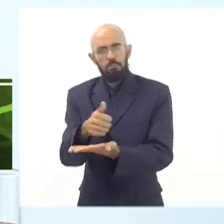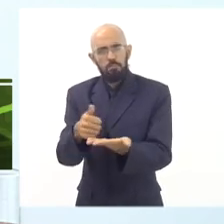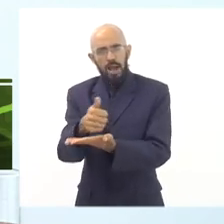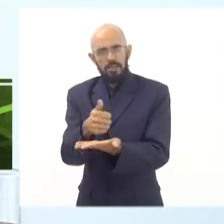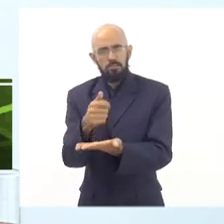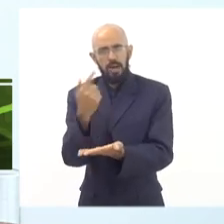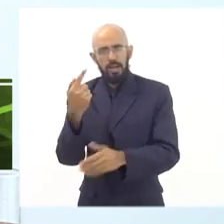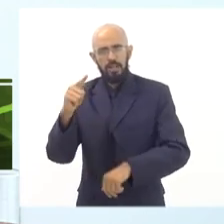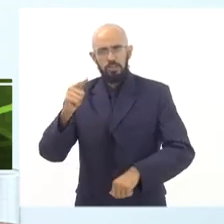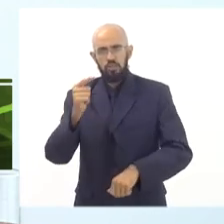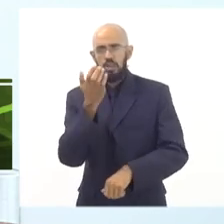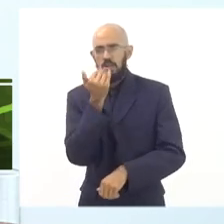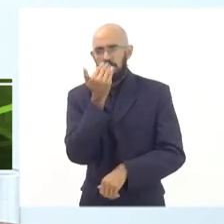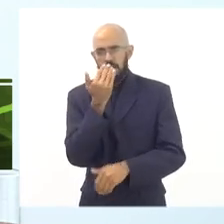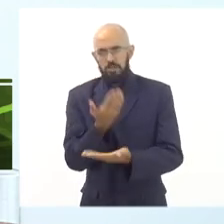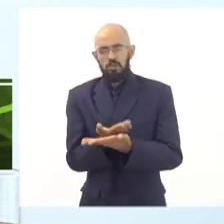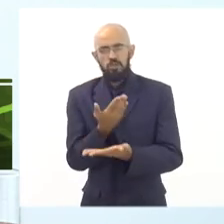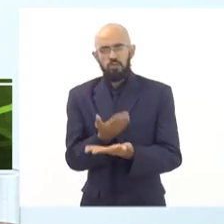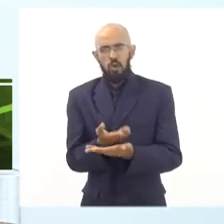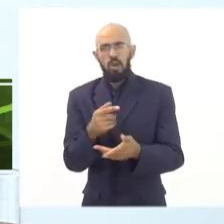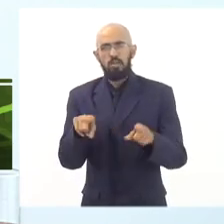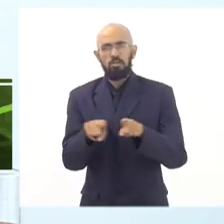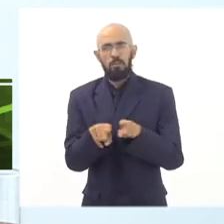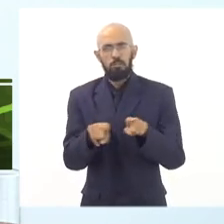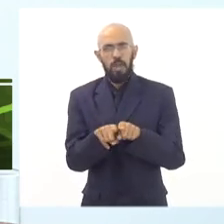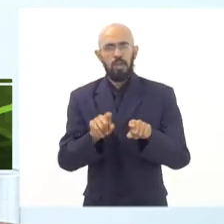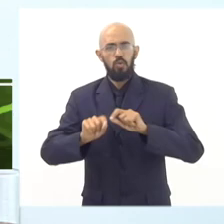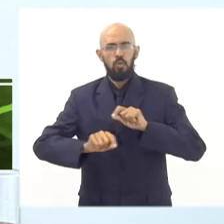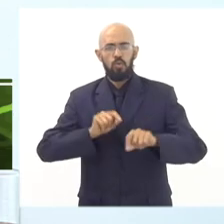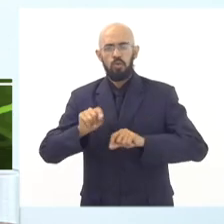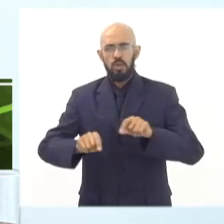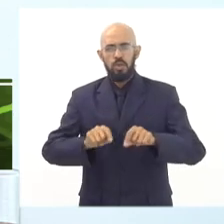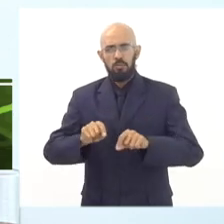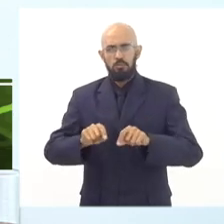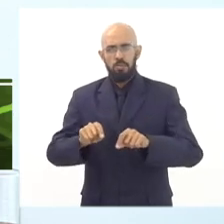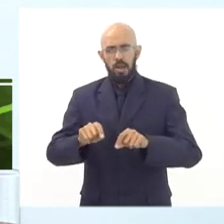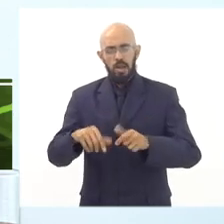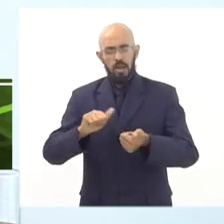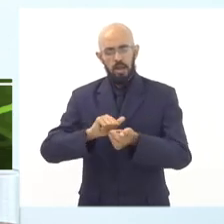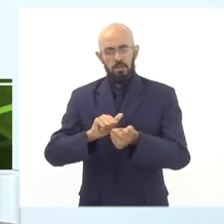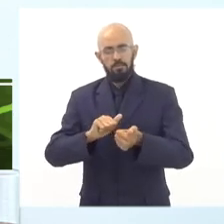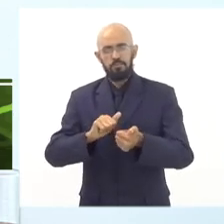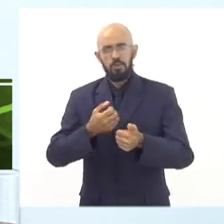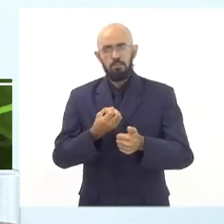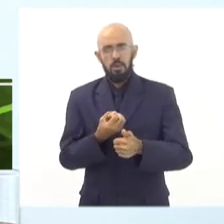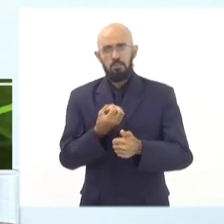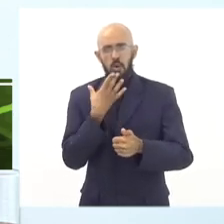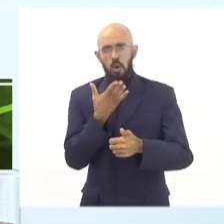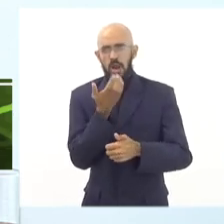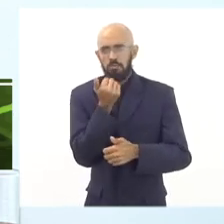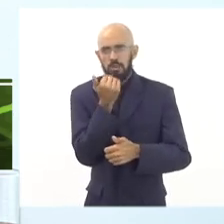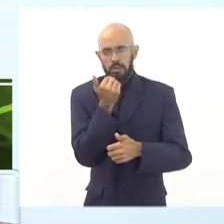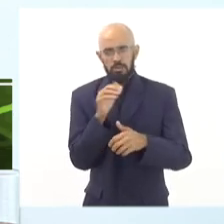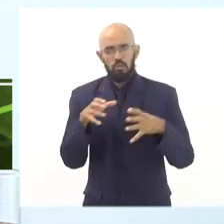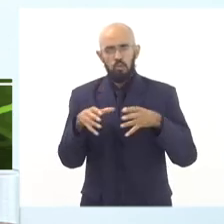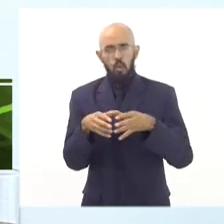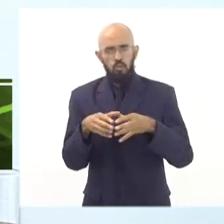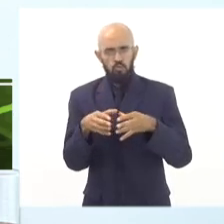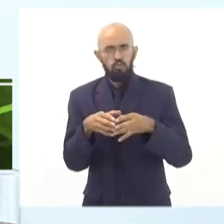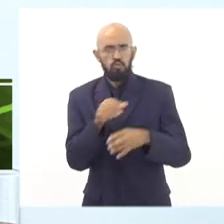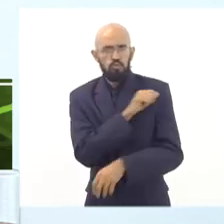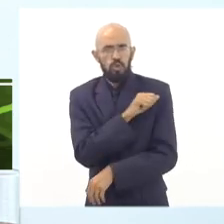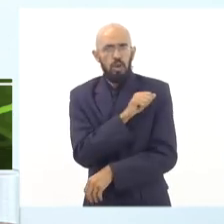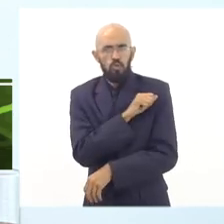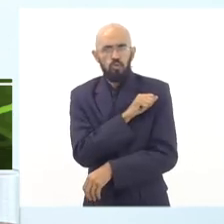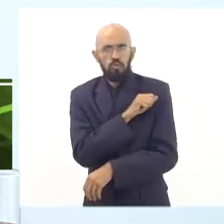alimentação escolar e, muitas vezes, como base para garantir uma alimentação adequada para o conjunto dos nossos estudantes. As aulas foram